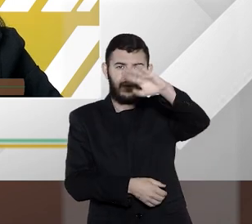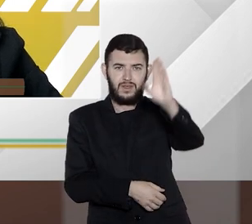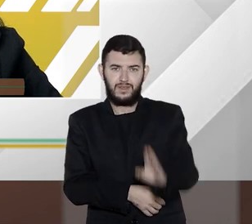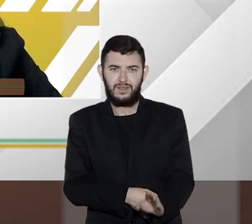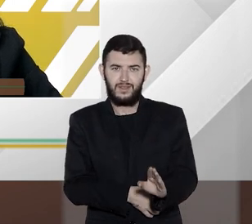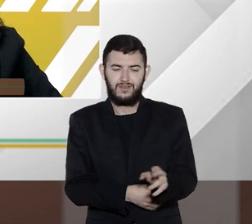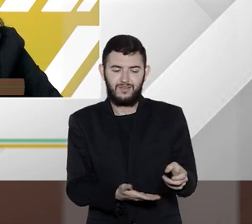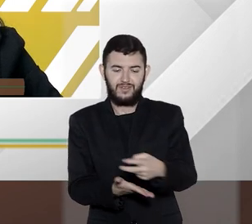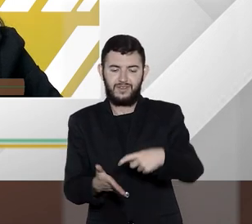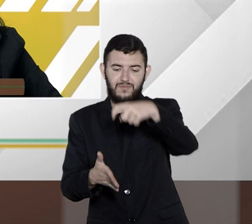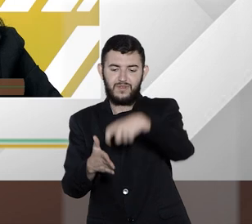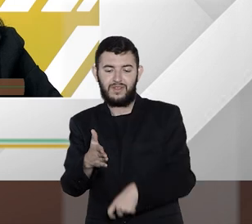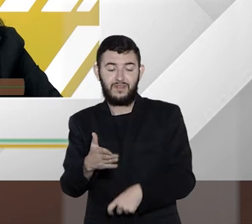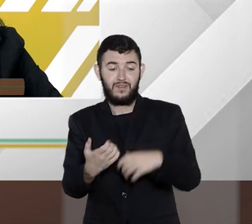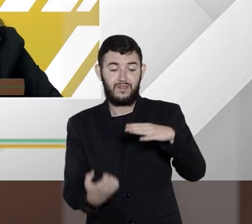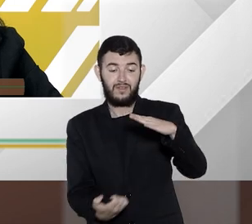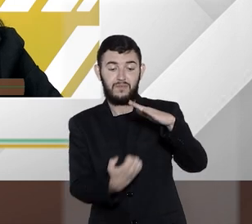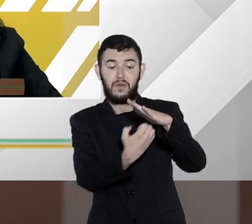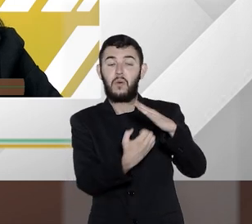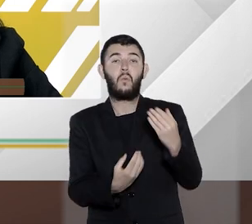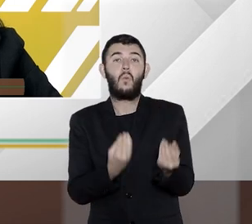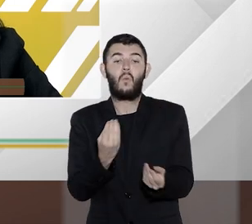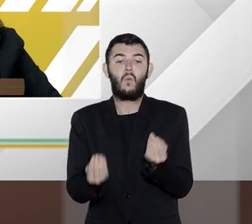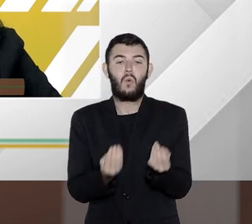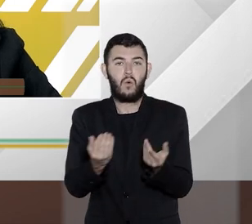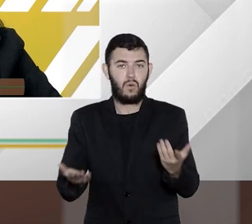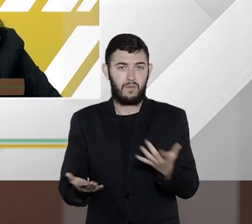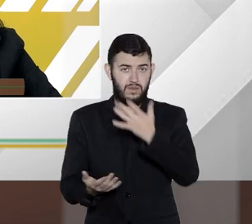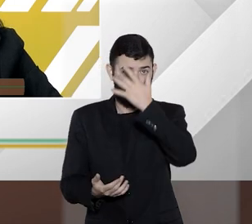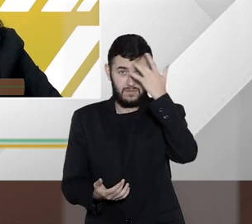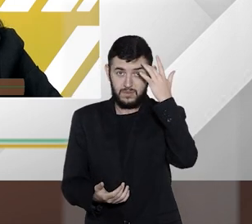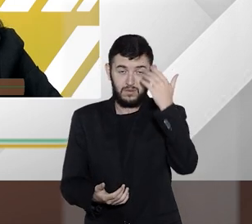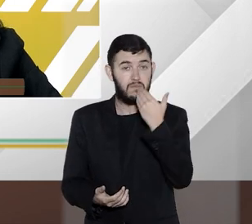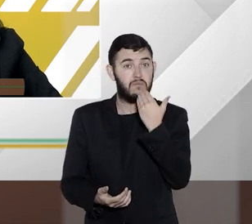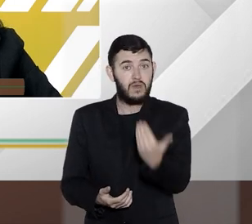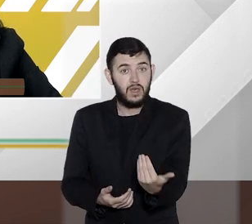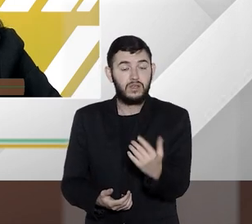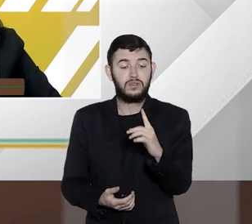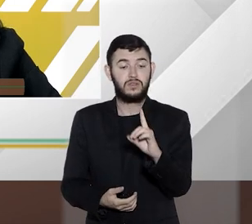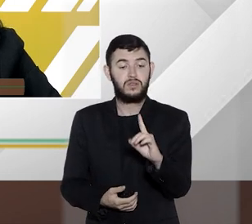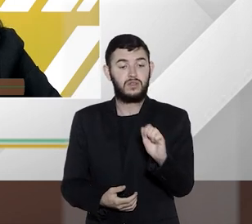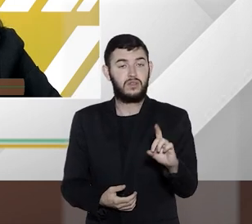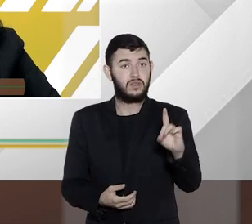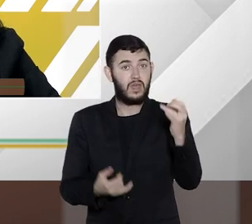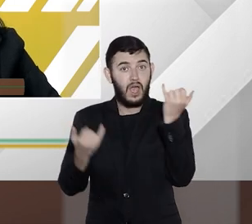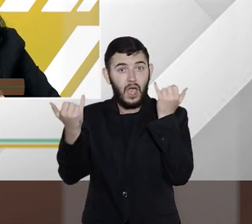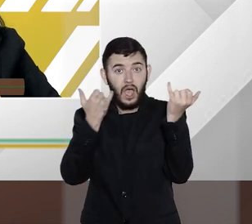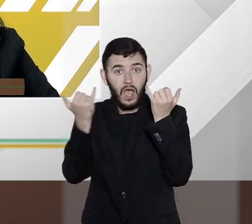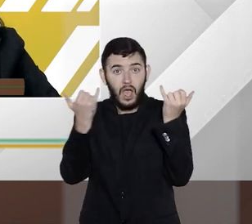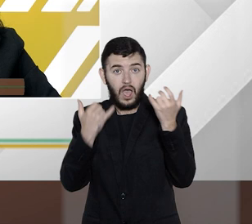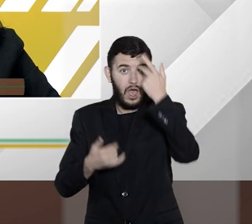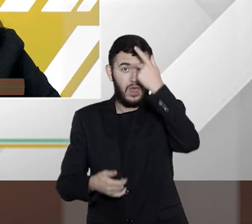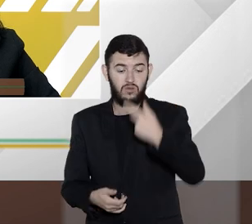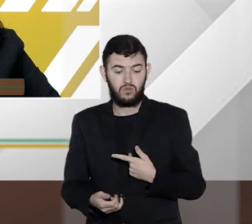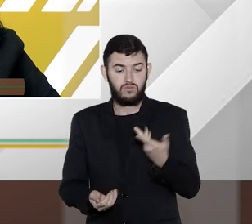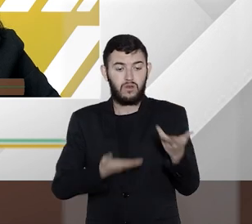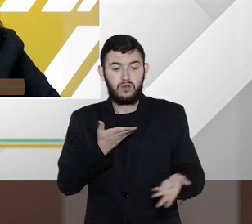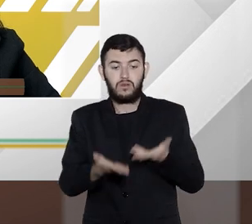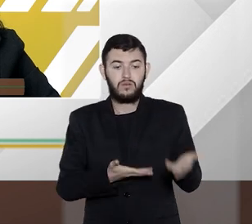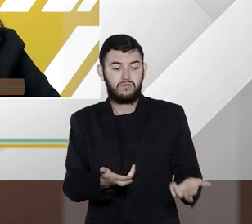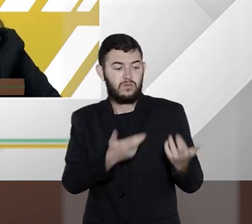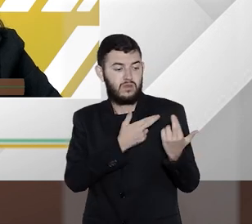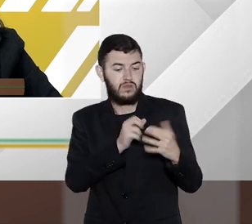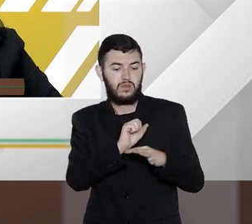como é que os contribuintes podem e devem exigir que seus dados sejam tratados com responsabilidade e segurança por tais empresas?